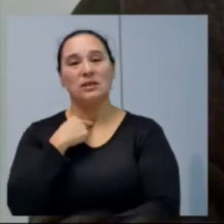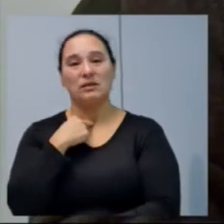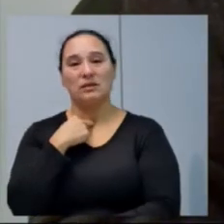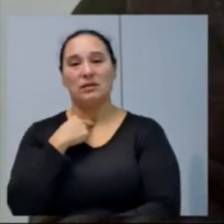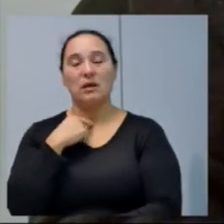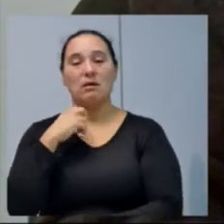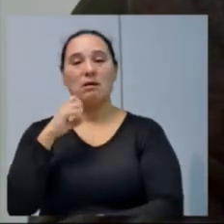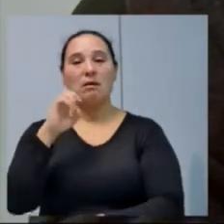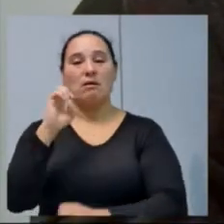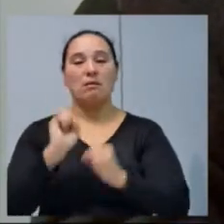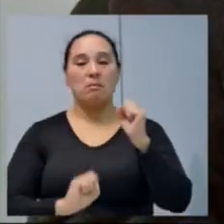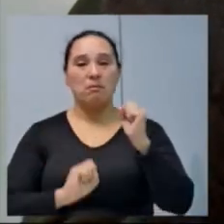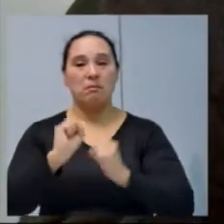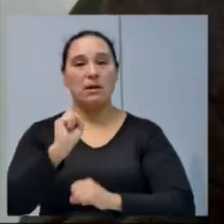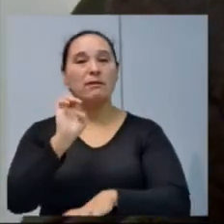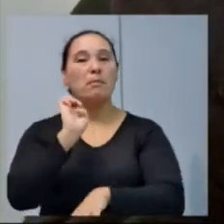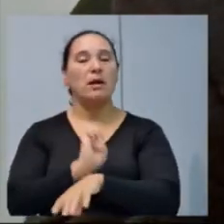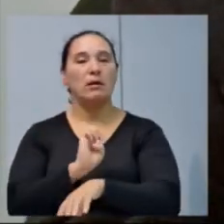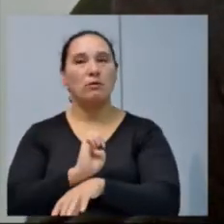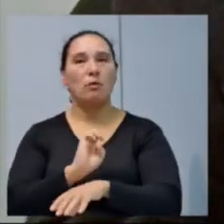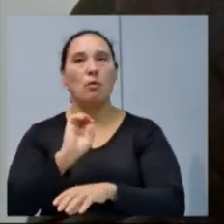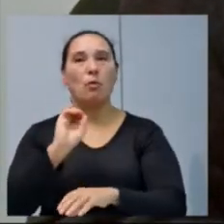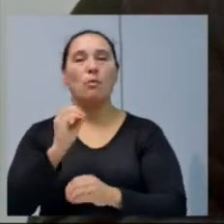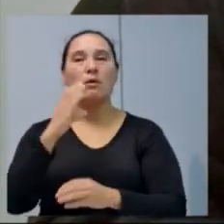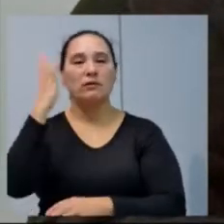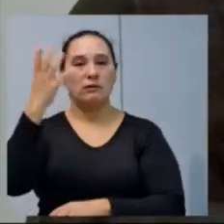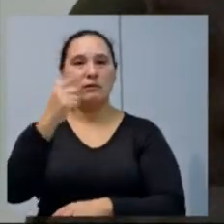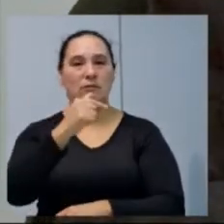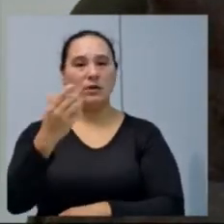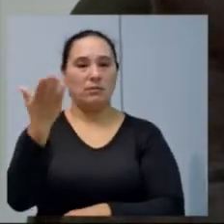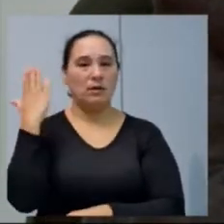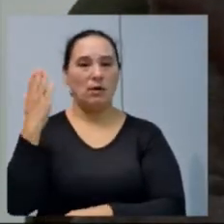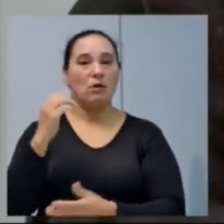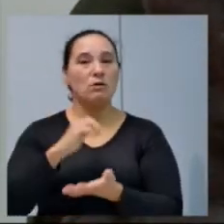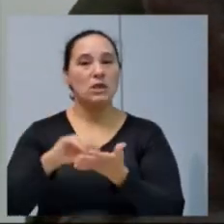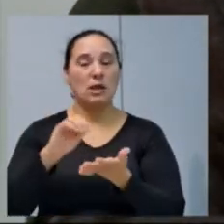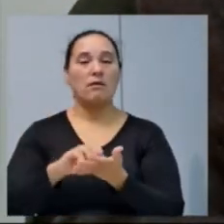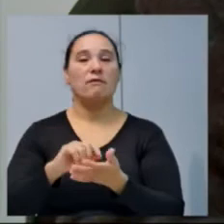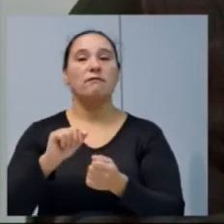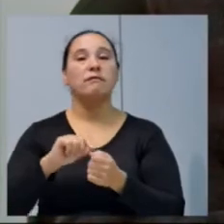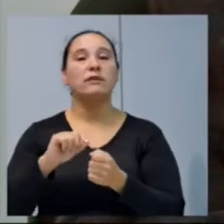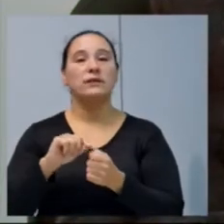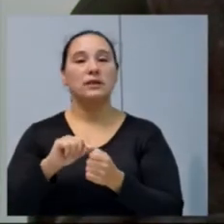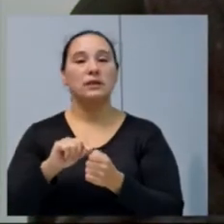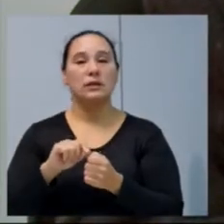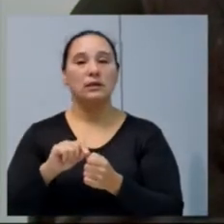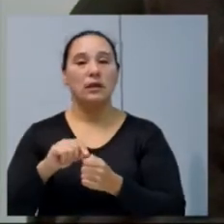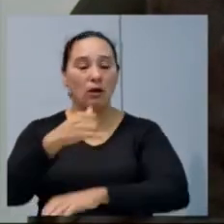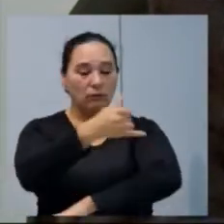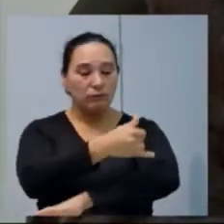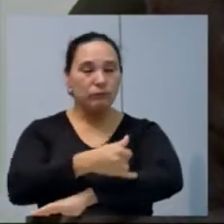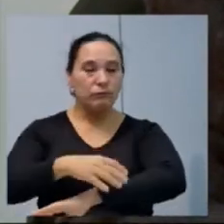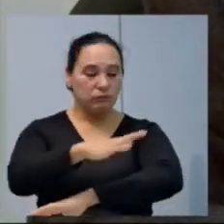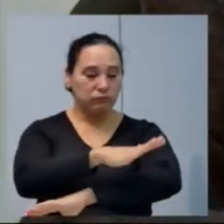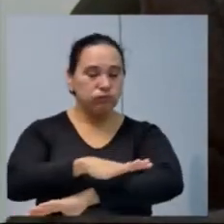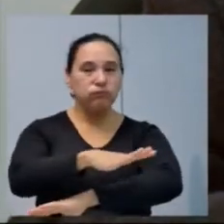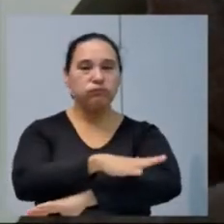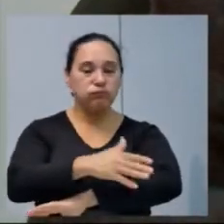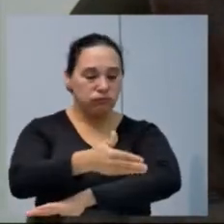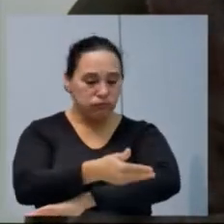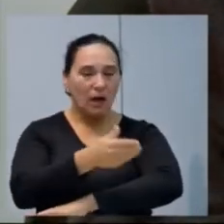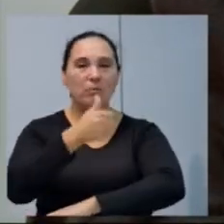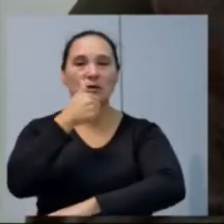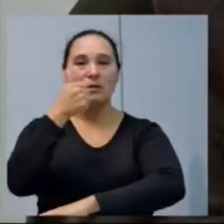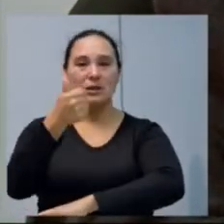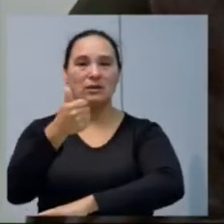fábrica parando, ou, como aconteceu na semana passada, do outro, os próprios proprietários terem que fazer a pavimentação, mas a